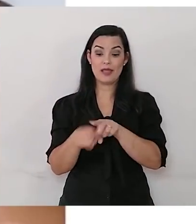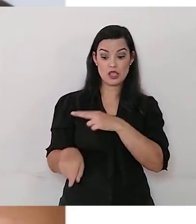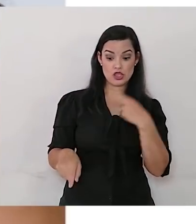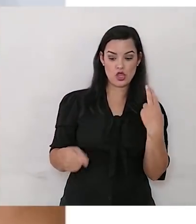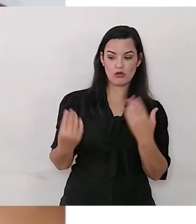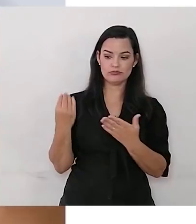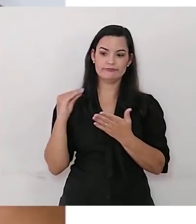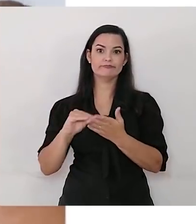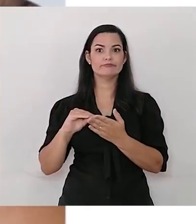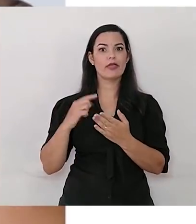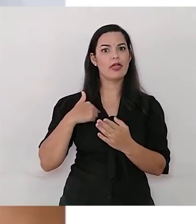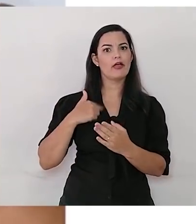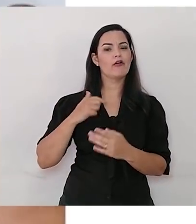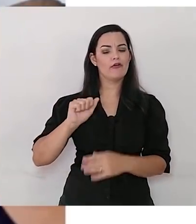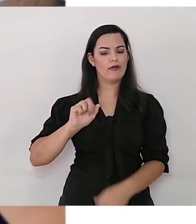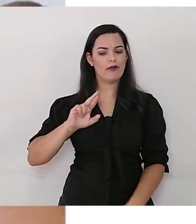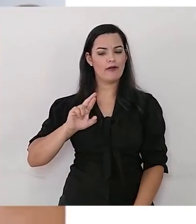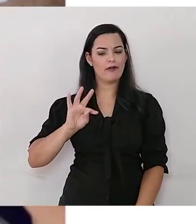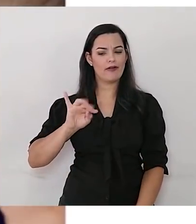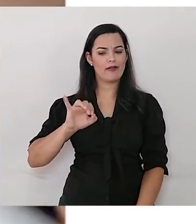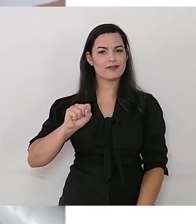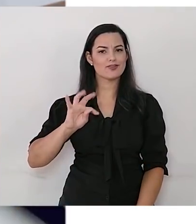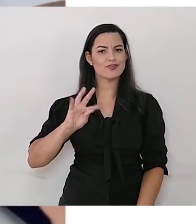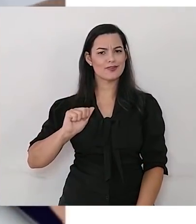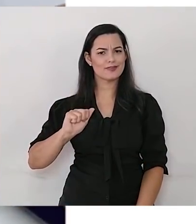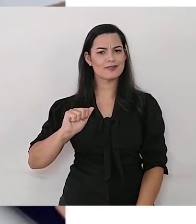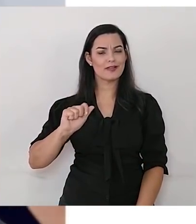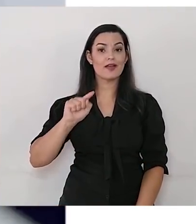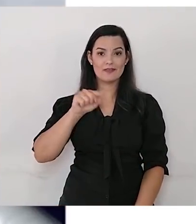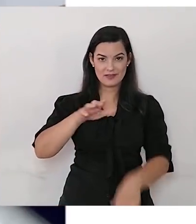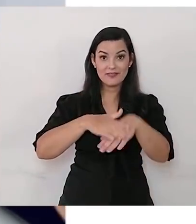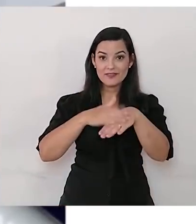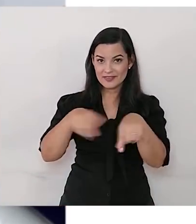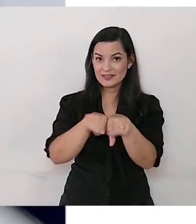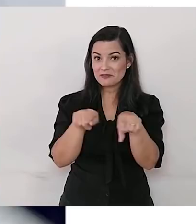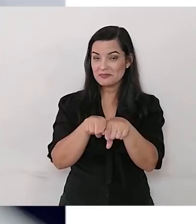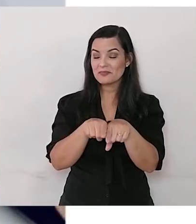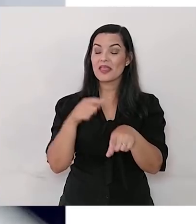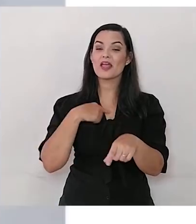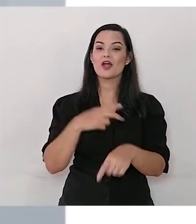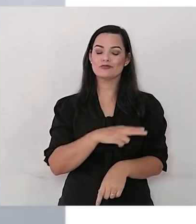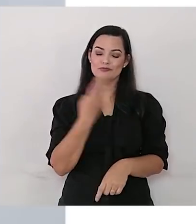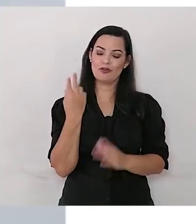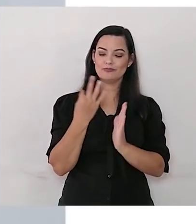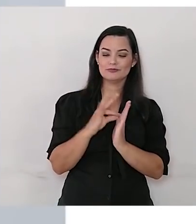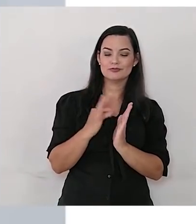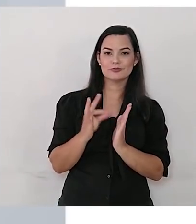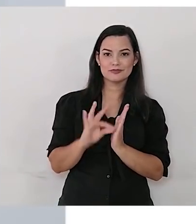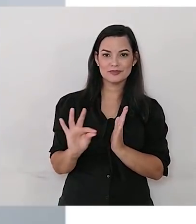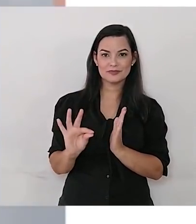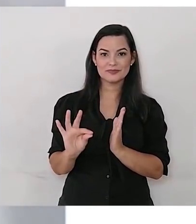porque é o nome do artista da obra, né? E é o que você vai fazer com a sua obra de arte. Aí, eu escrevi o meu nome.